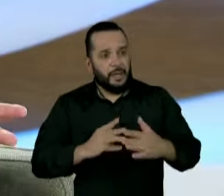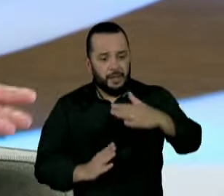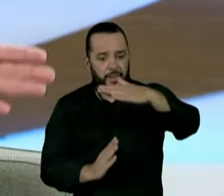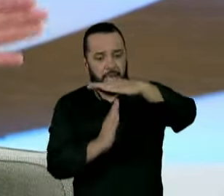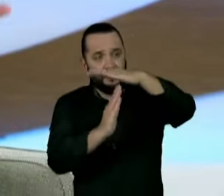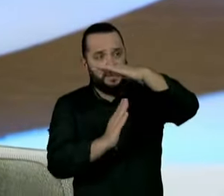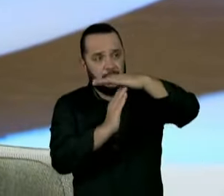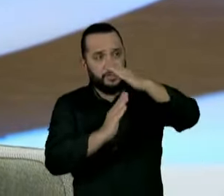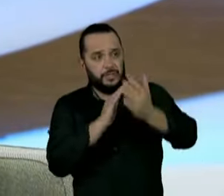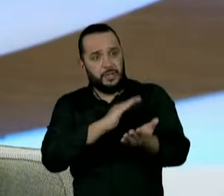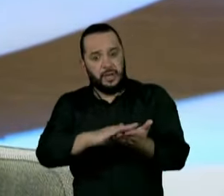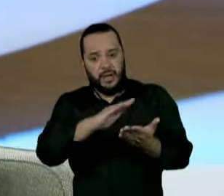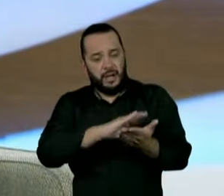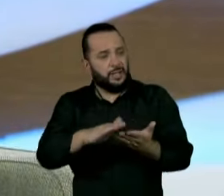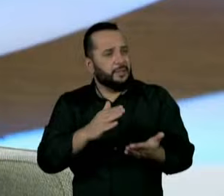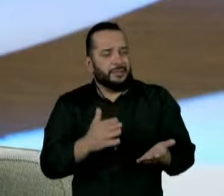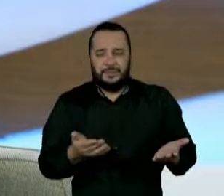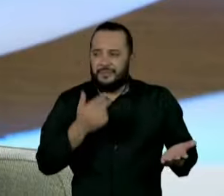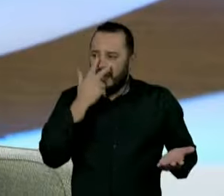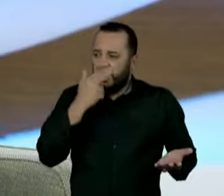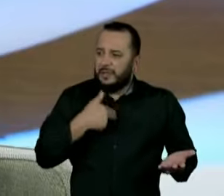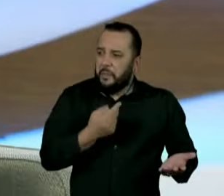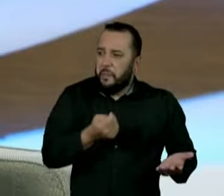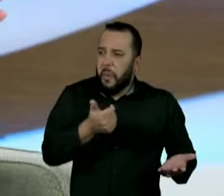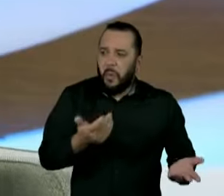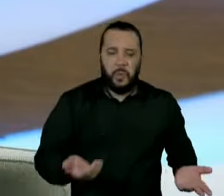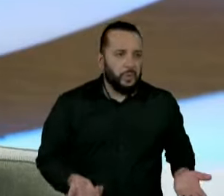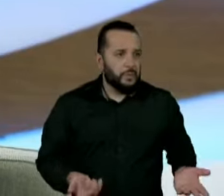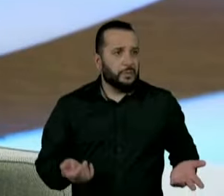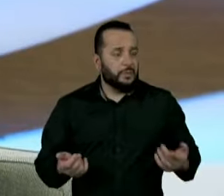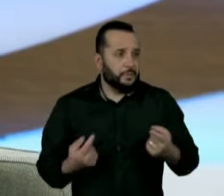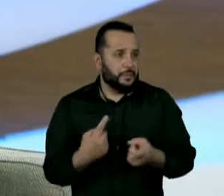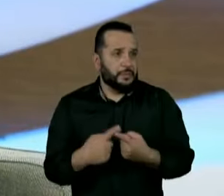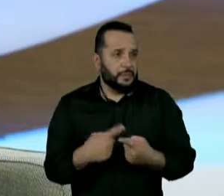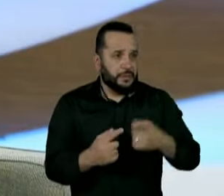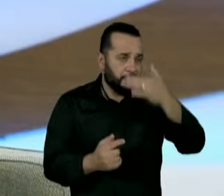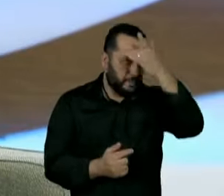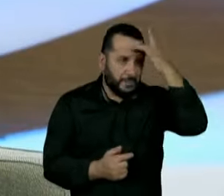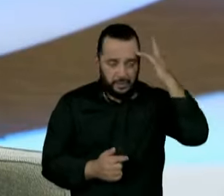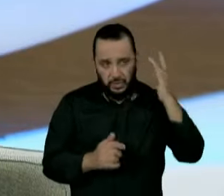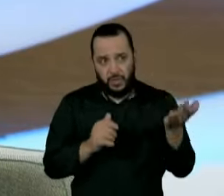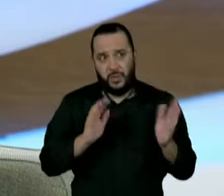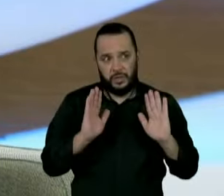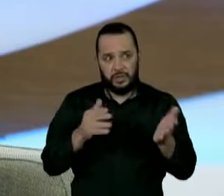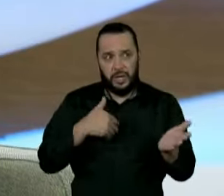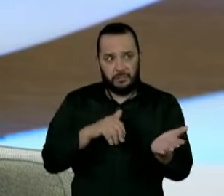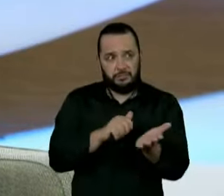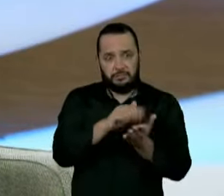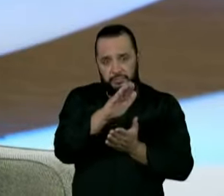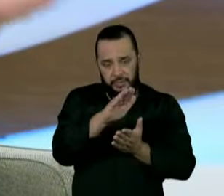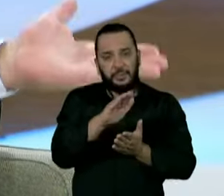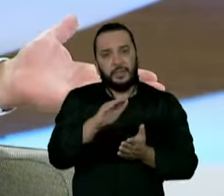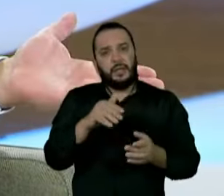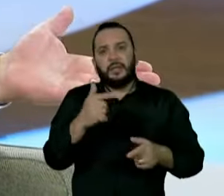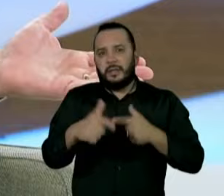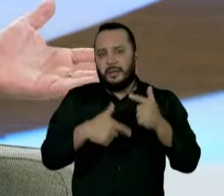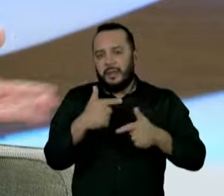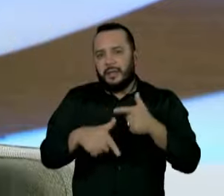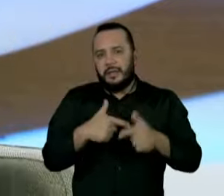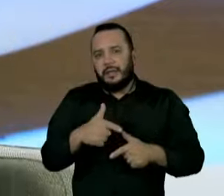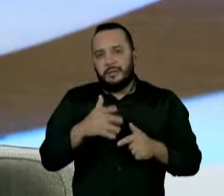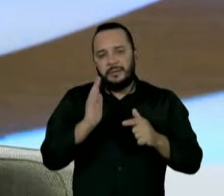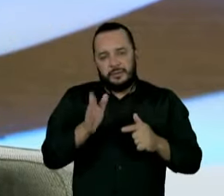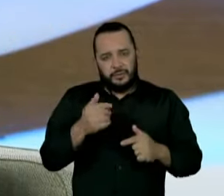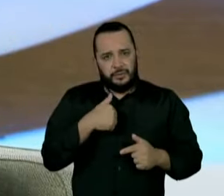equivocados, porque quando você tira a pessoa, demite a pessoa de um emprego e manda ela para a Previdência Pública, manda para a Saúde Pública